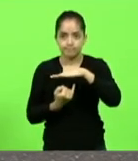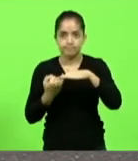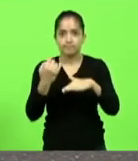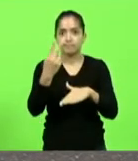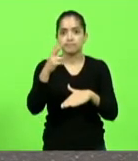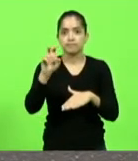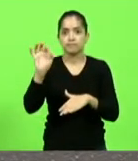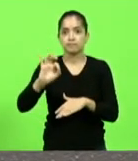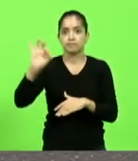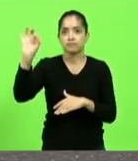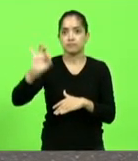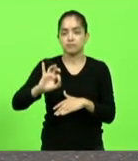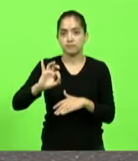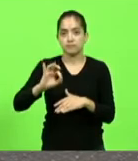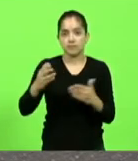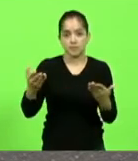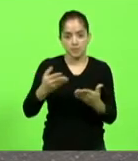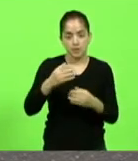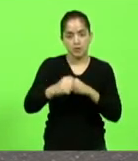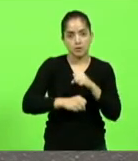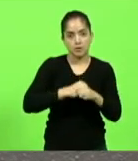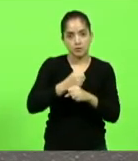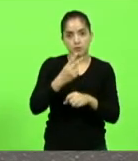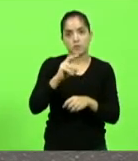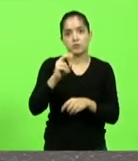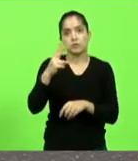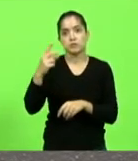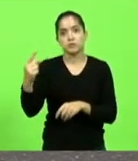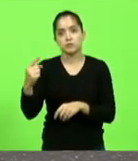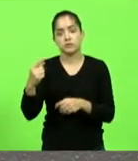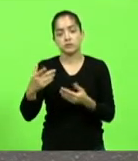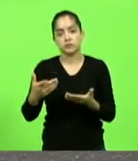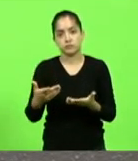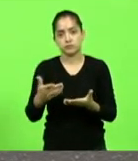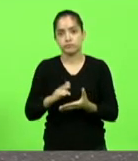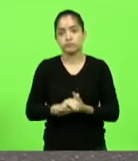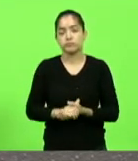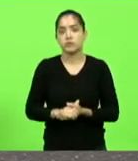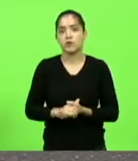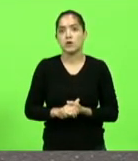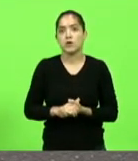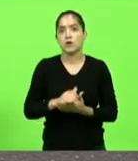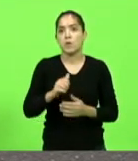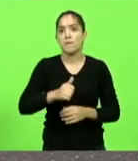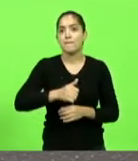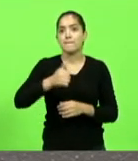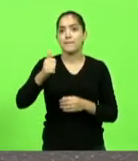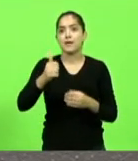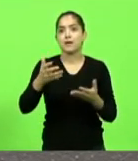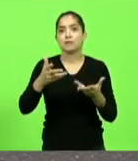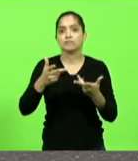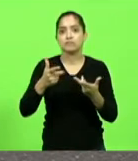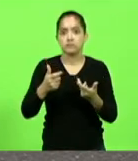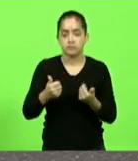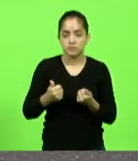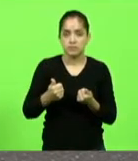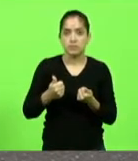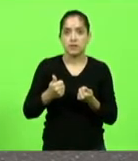expansão neste ano o melhor desempenho deputado